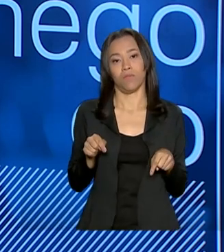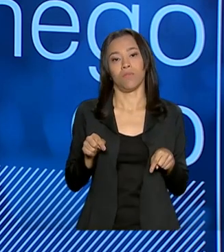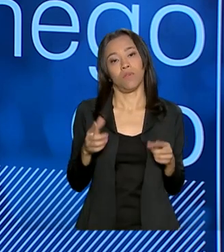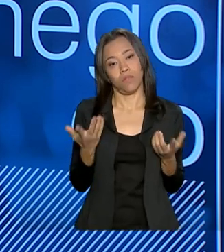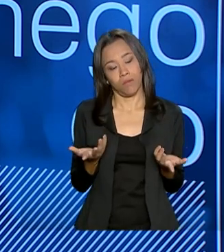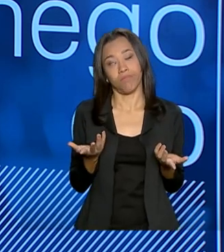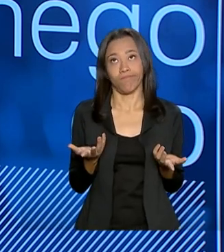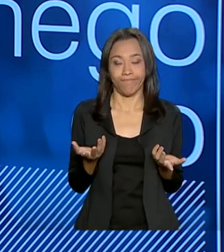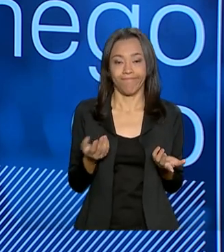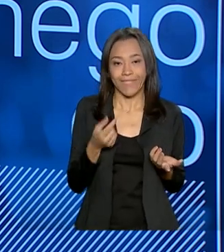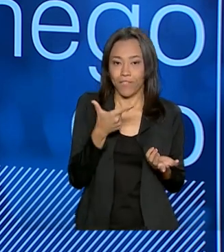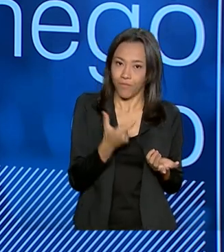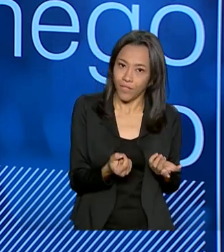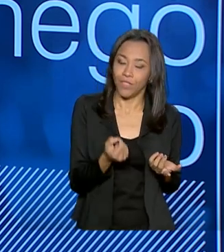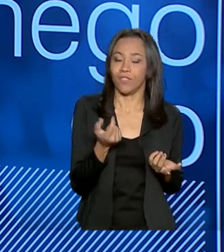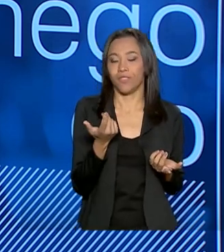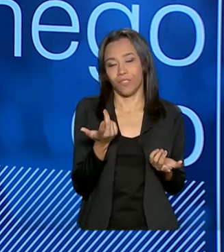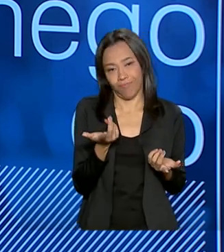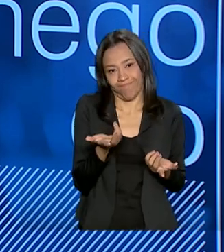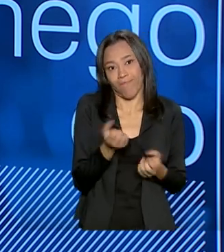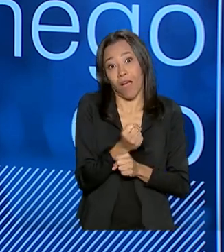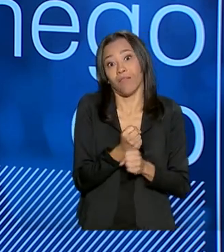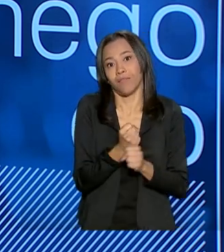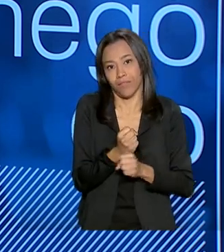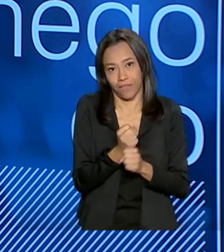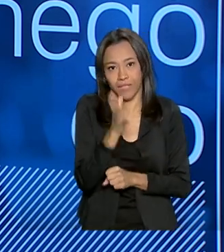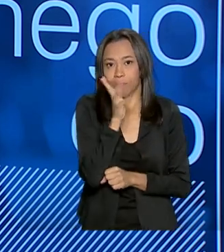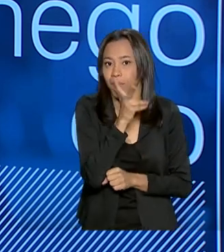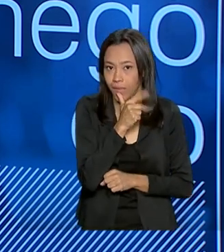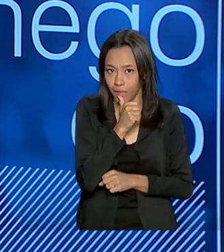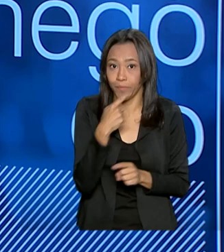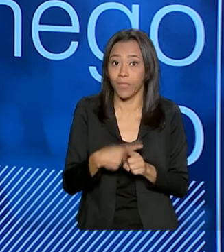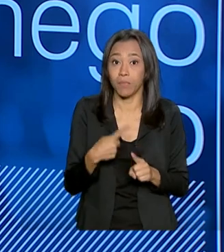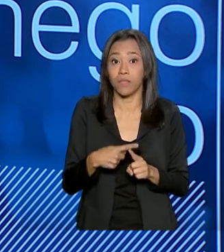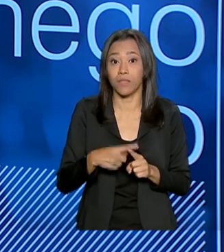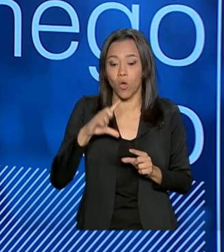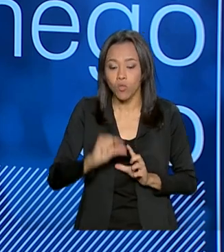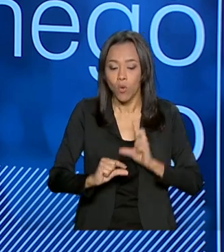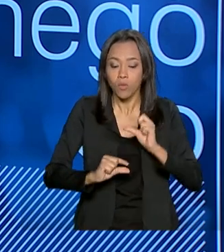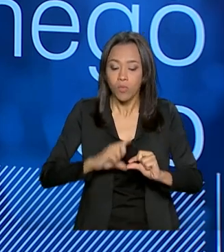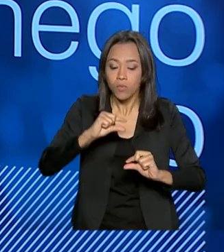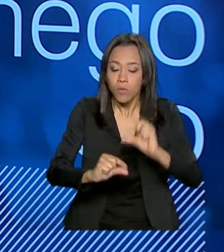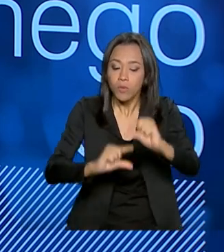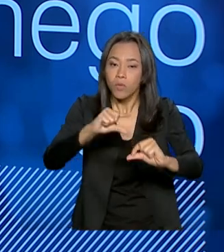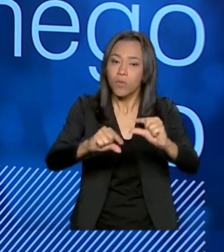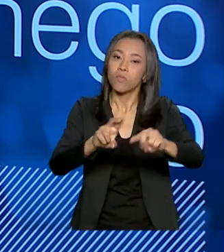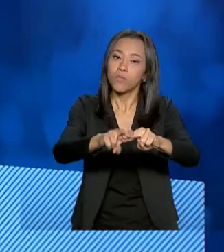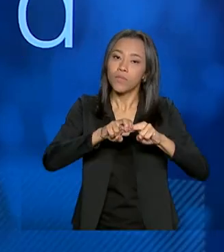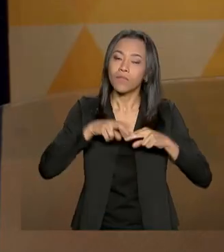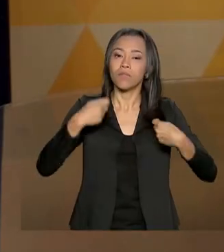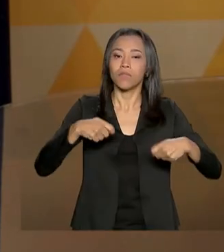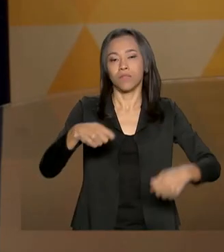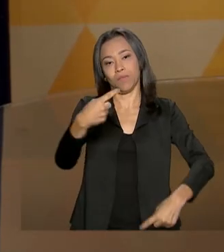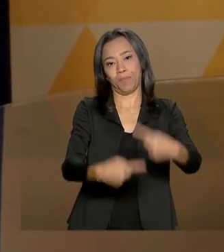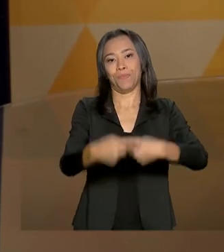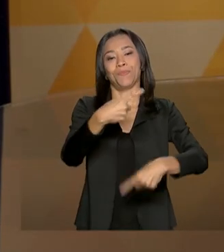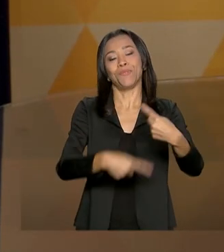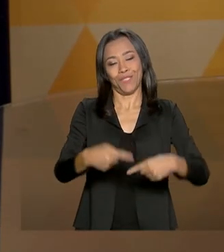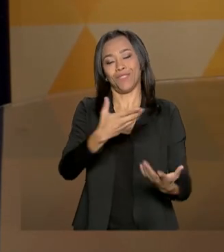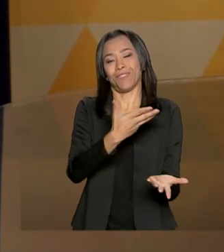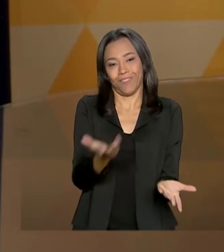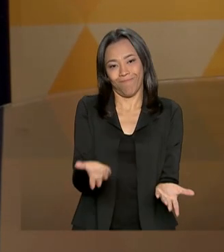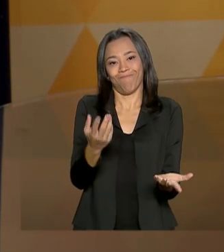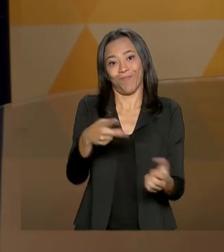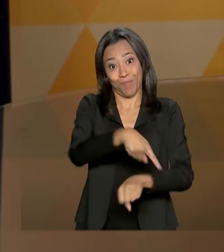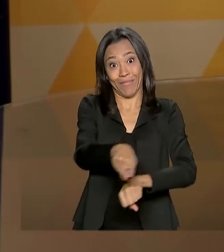Agora, isso vai levar uns 10, 20 anos, né? Porque isso vai ter que ser feito de forma progressiva. Por isso que eu te falei que tem que haver políticas de Estado, né?